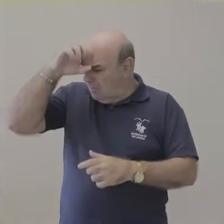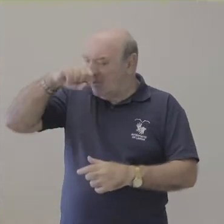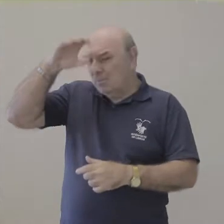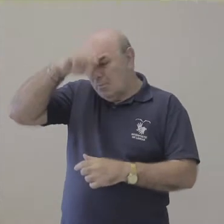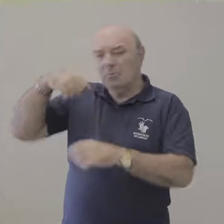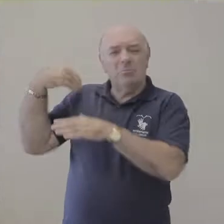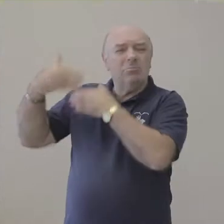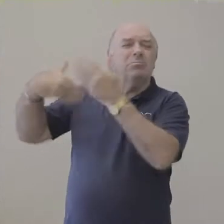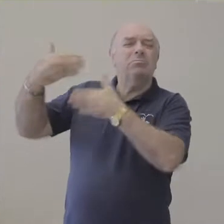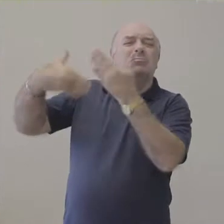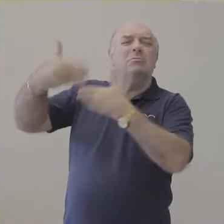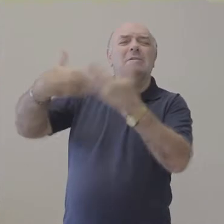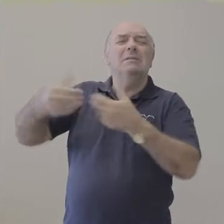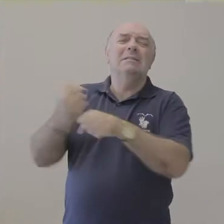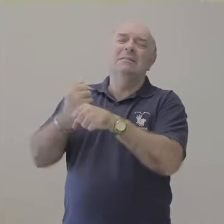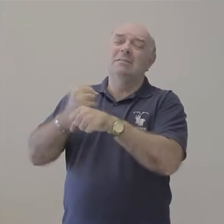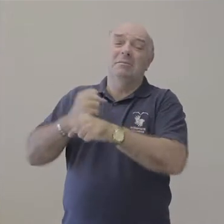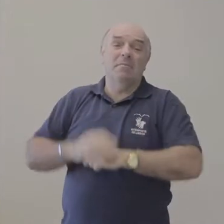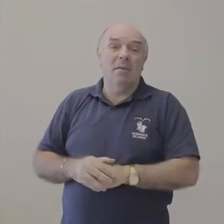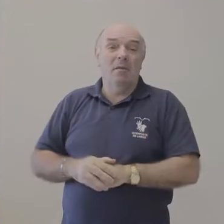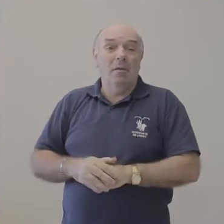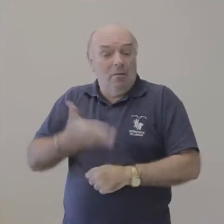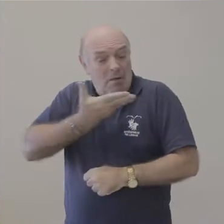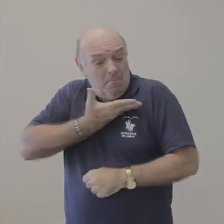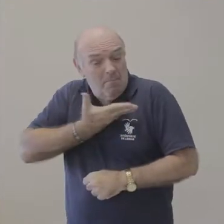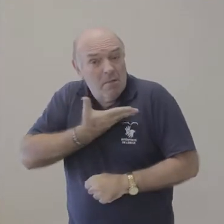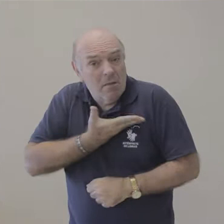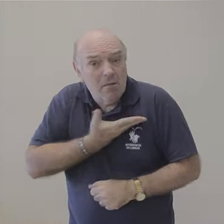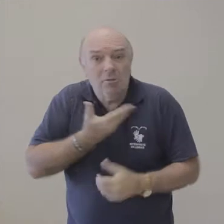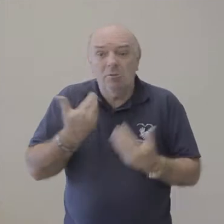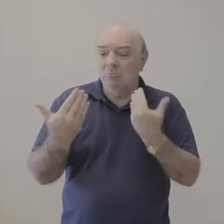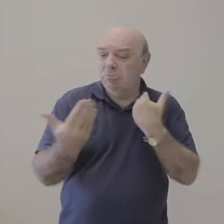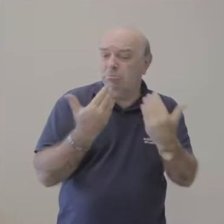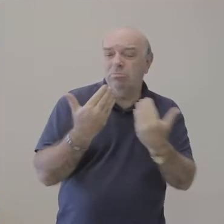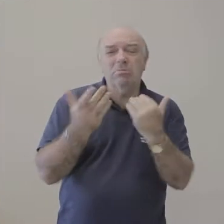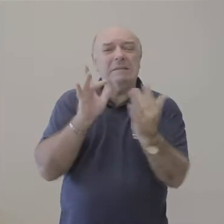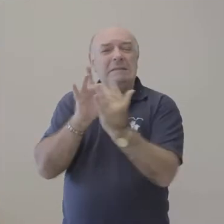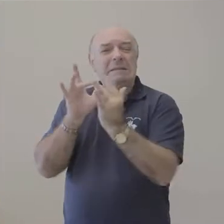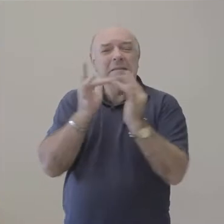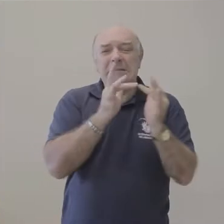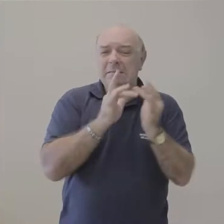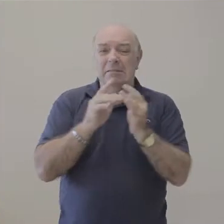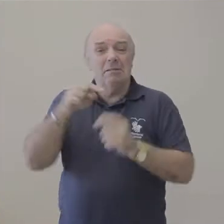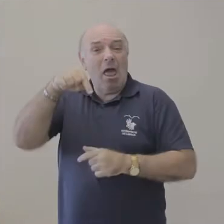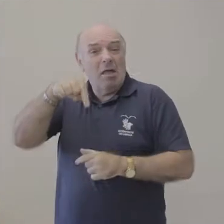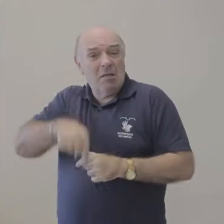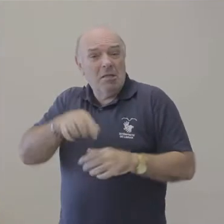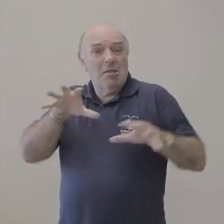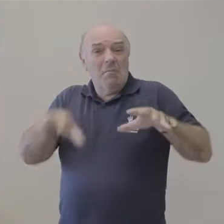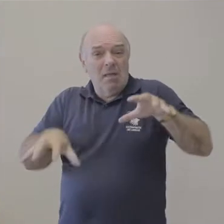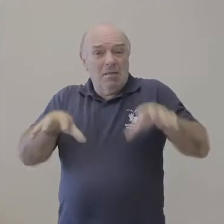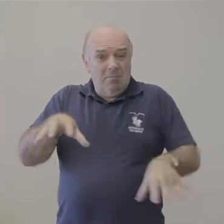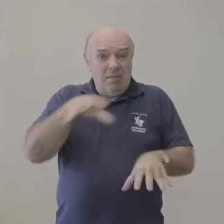Organizei boas relações de amizade, em nível de meu departamento, mas também fora dele. E esse é um aspecto que